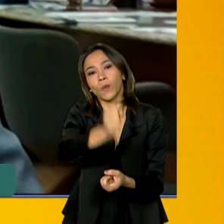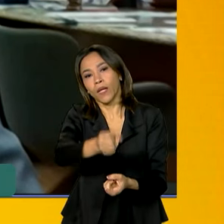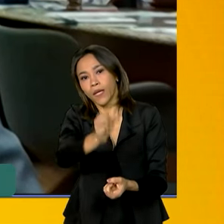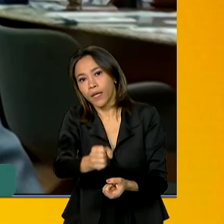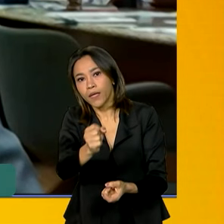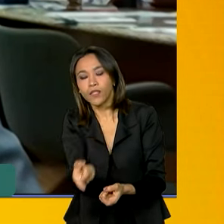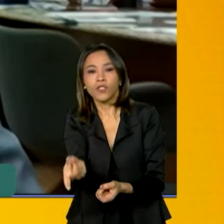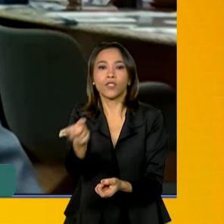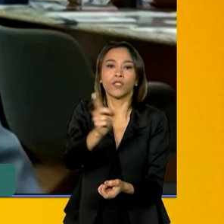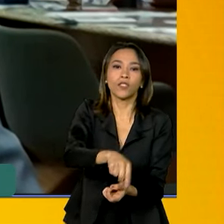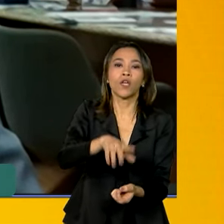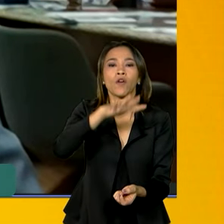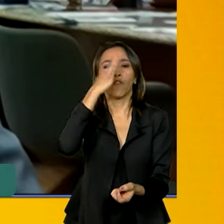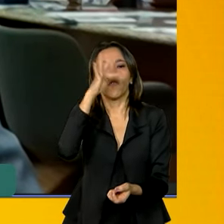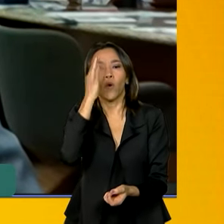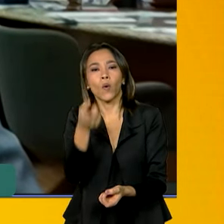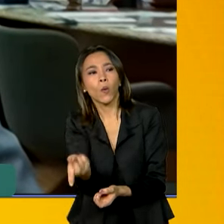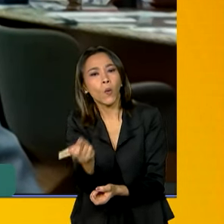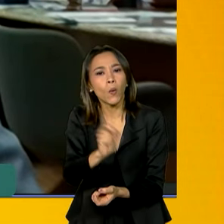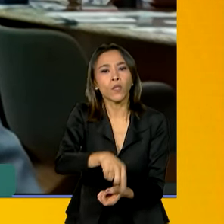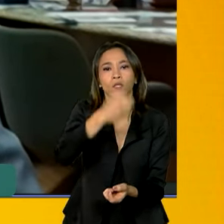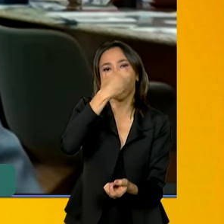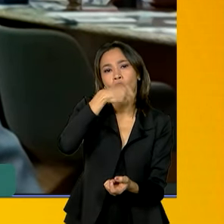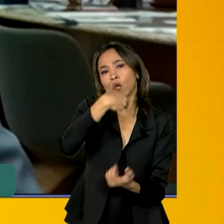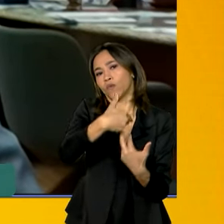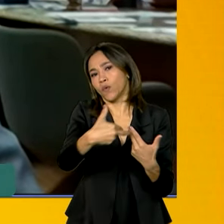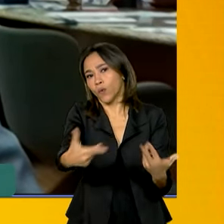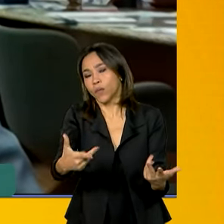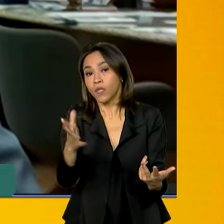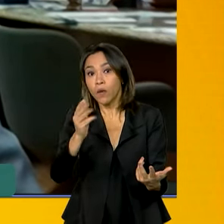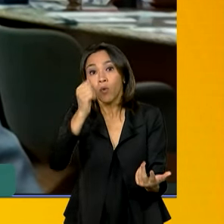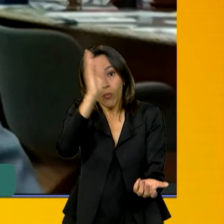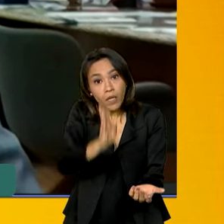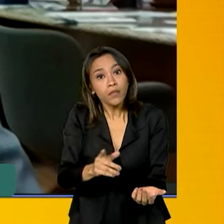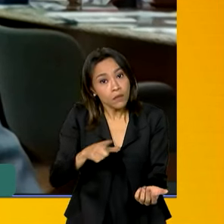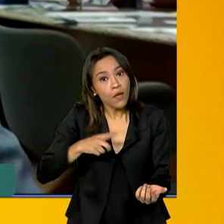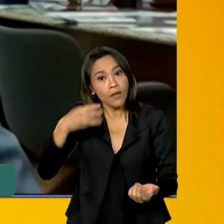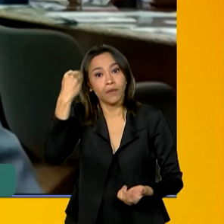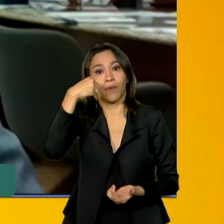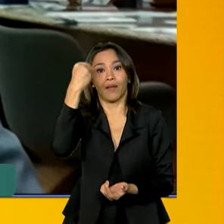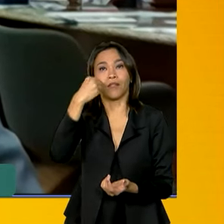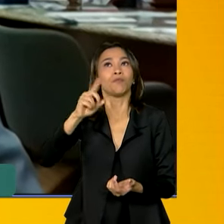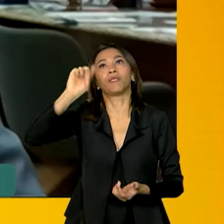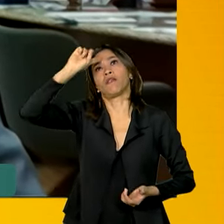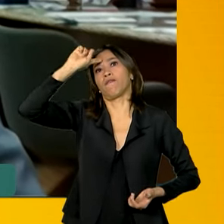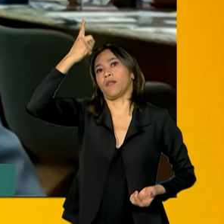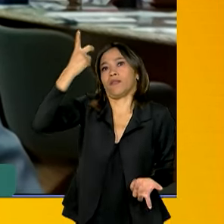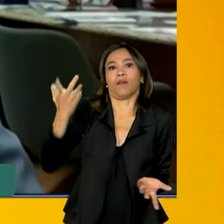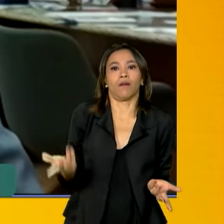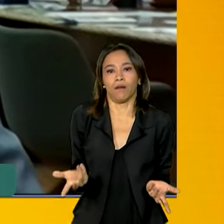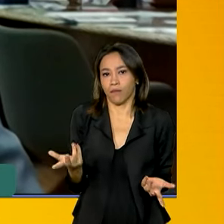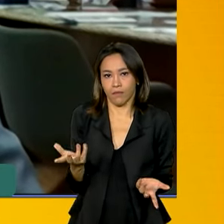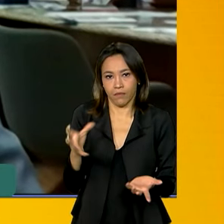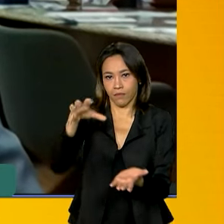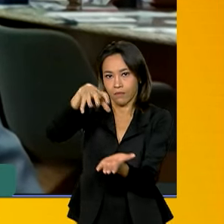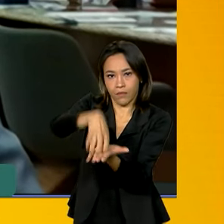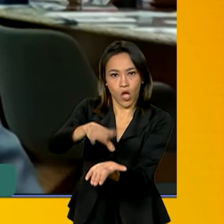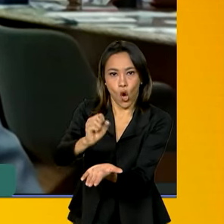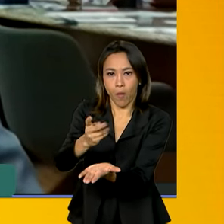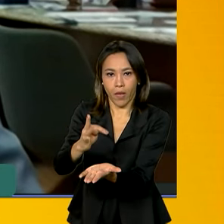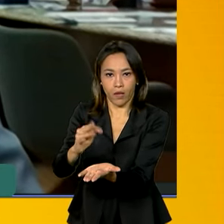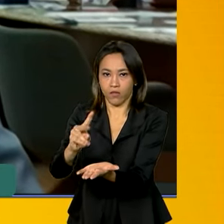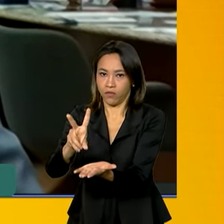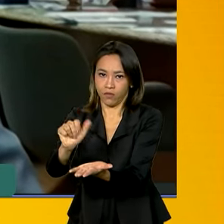produção de flores, de frutas, né? Então, o Brasil já tem experiências, não precisa inventar, mas como é que as